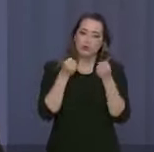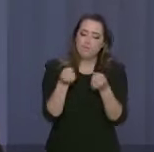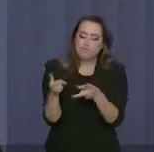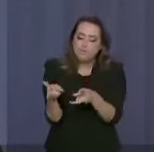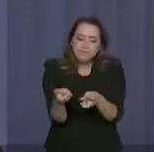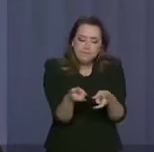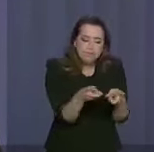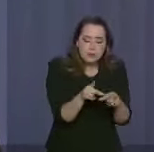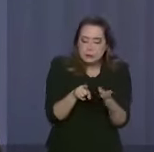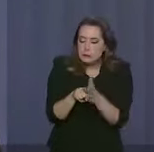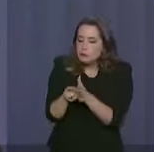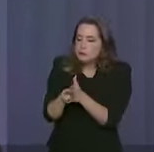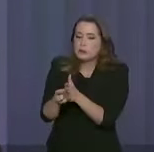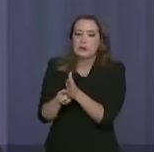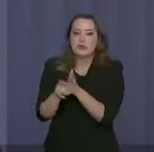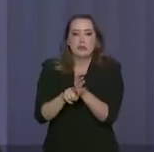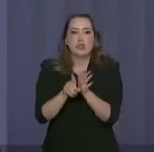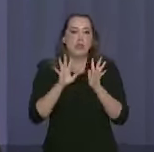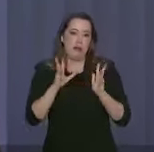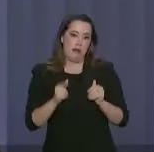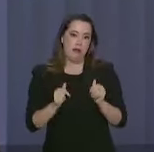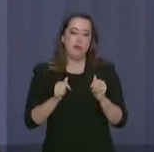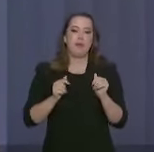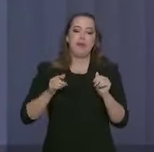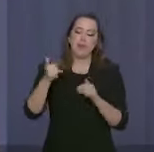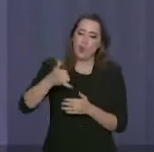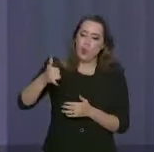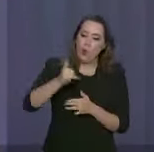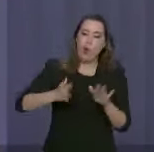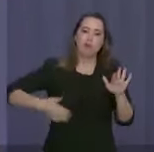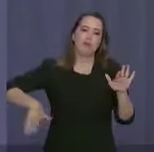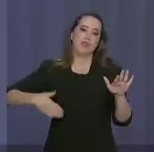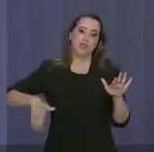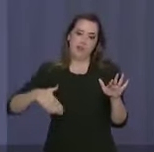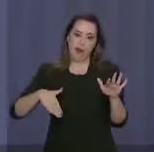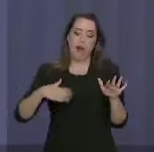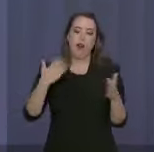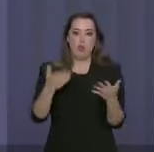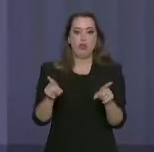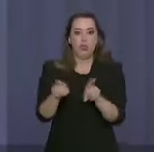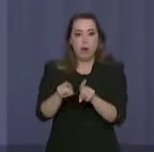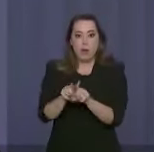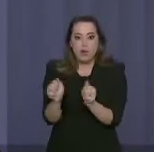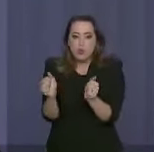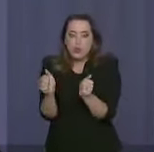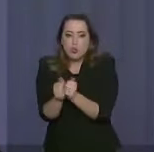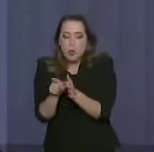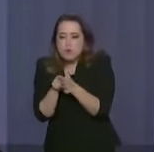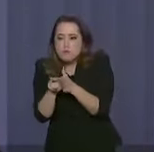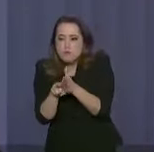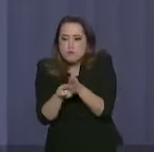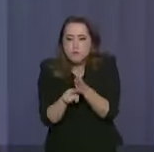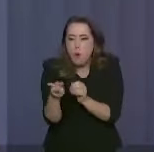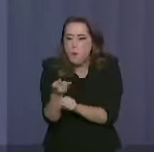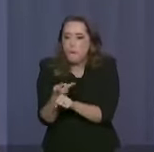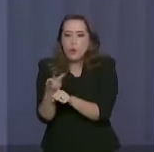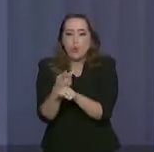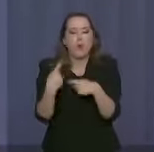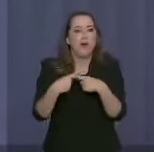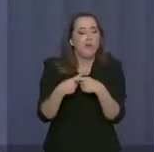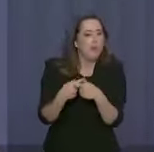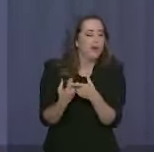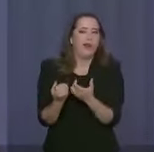identificação, monitoramento e retirada do óleo das nossas praias é feito, há intensa investigação sobre as causas e origens desse